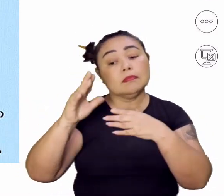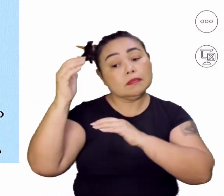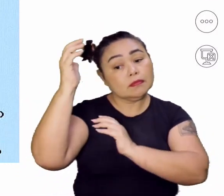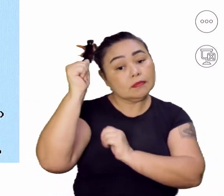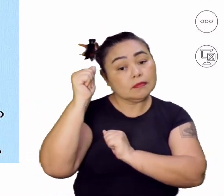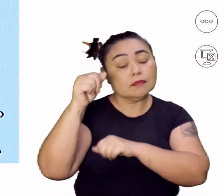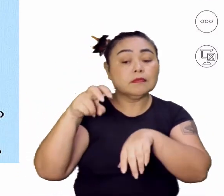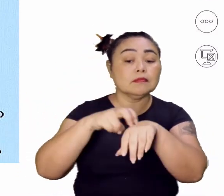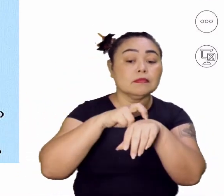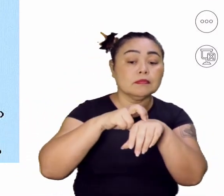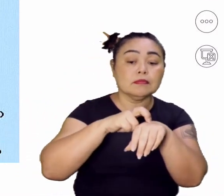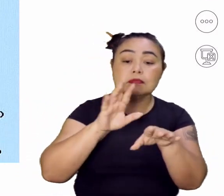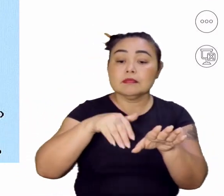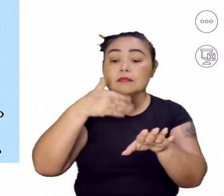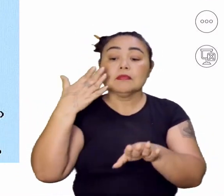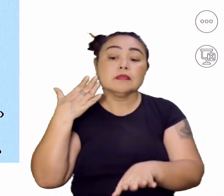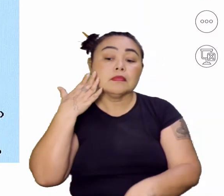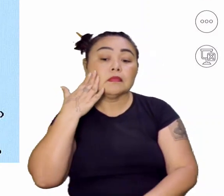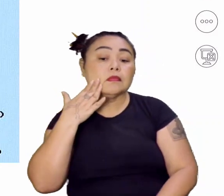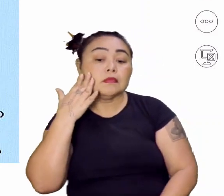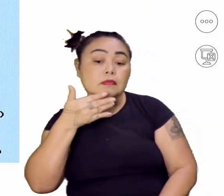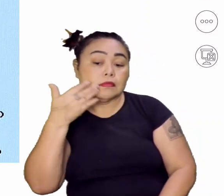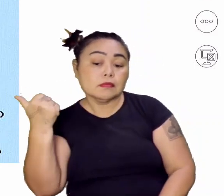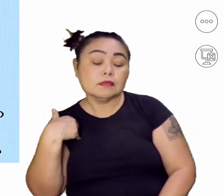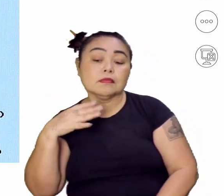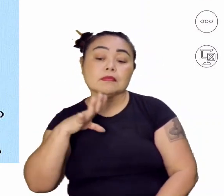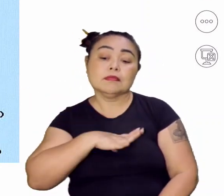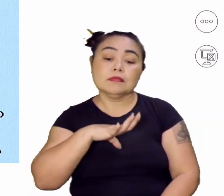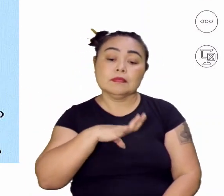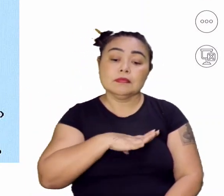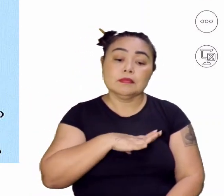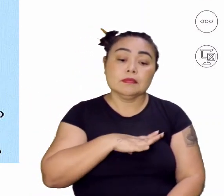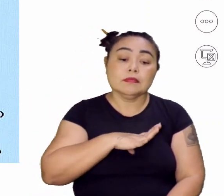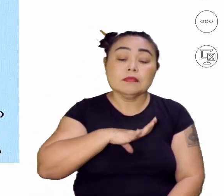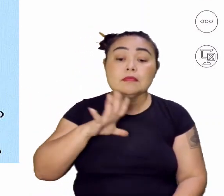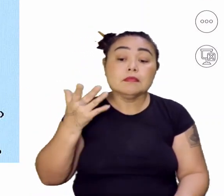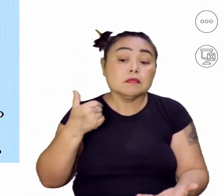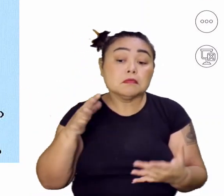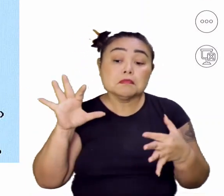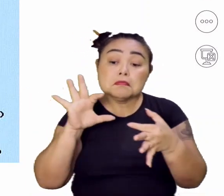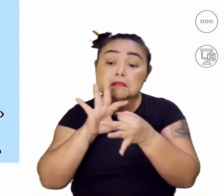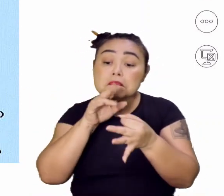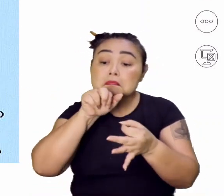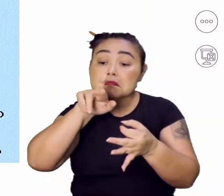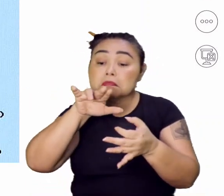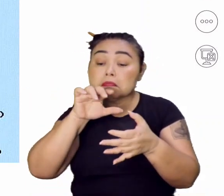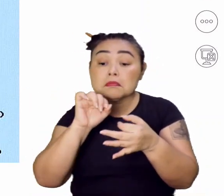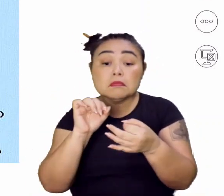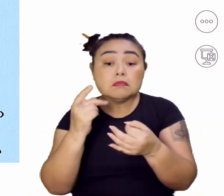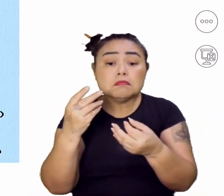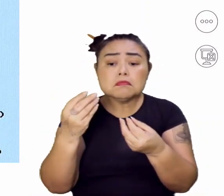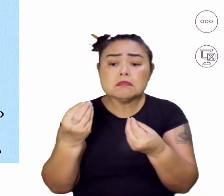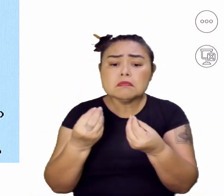verde, e essa de rosa eram as terras pertencentes a Portugal. E, com a União Ibérica, eles vão meio que desconsiderar